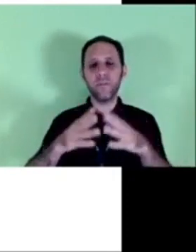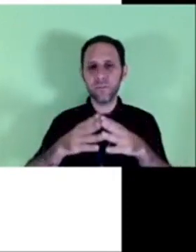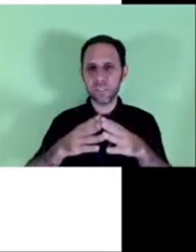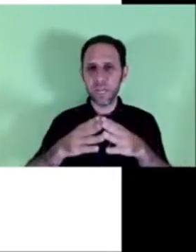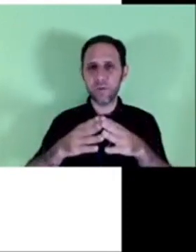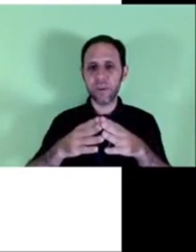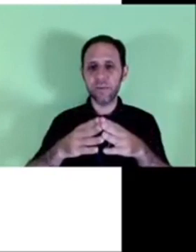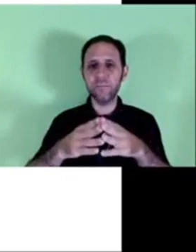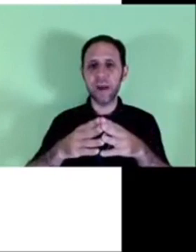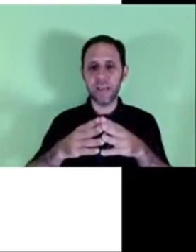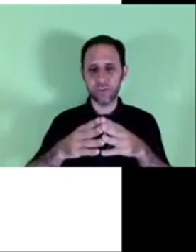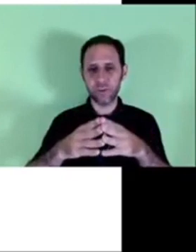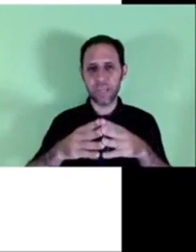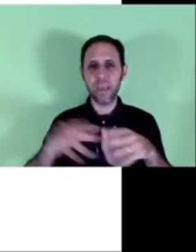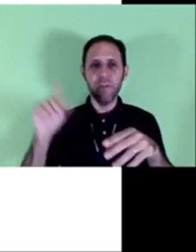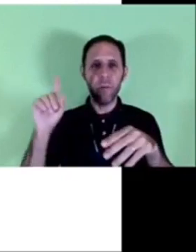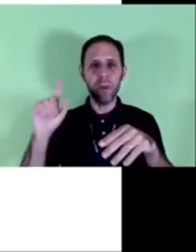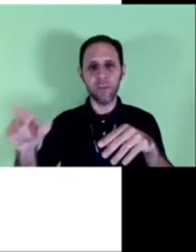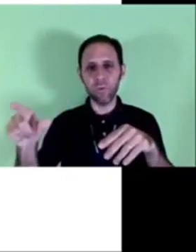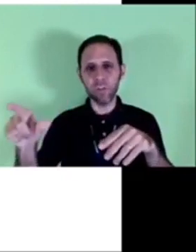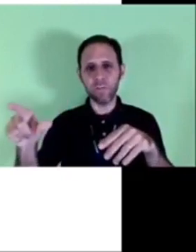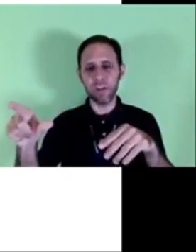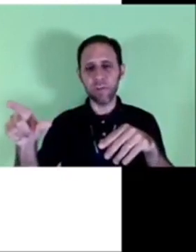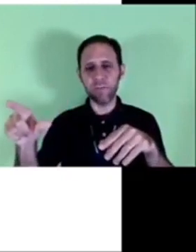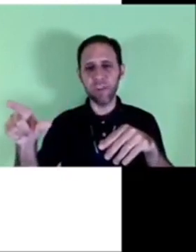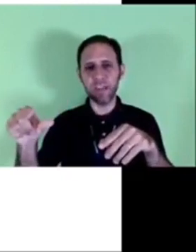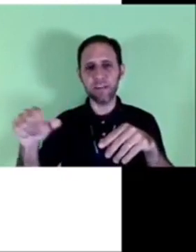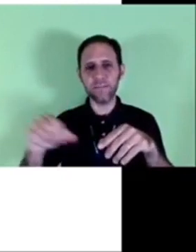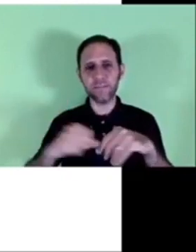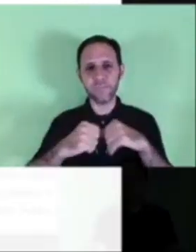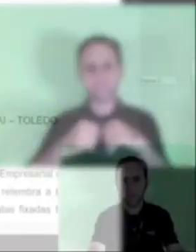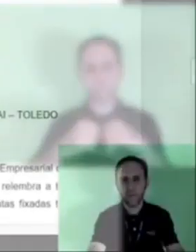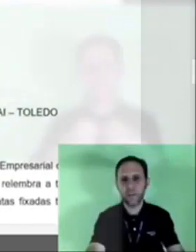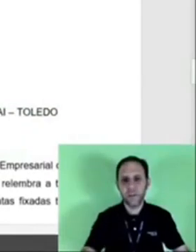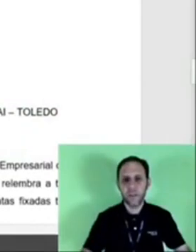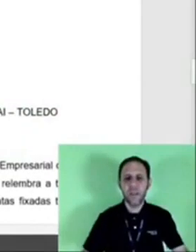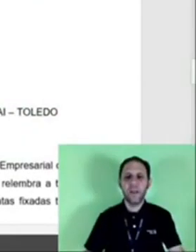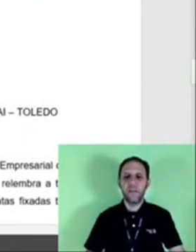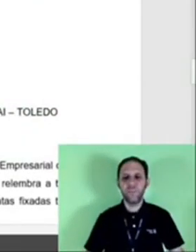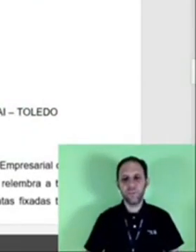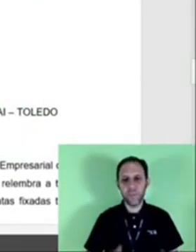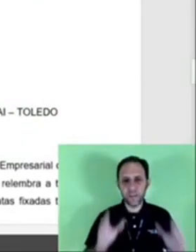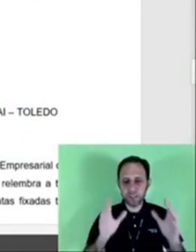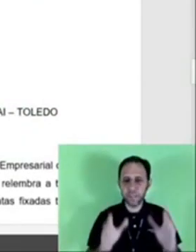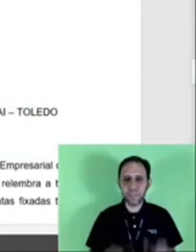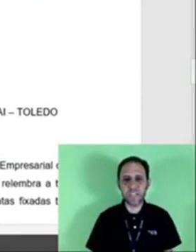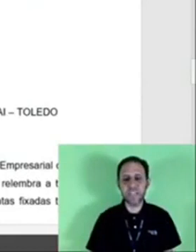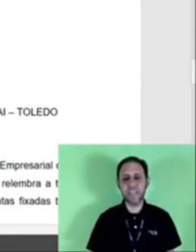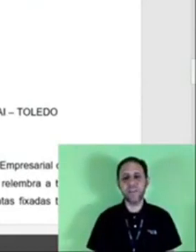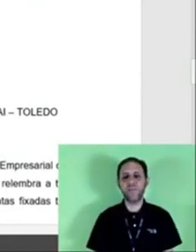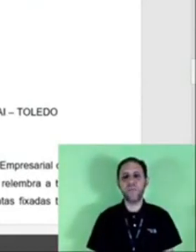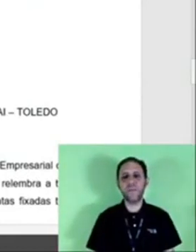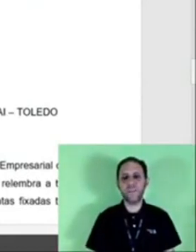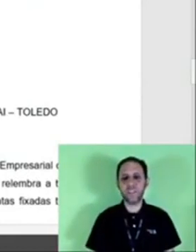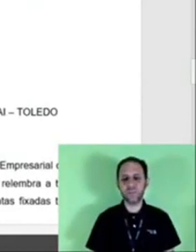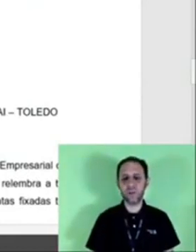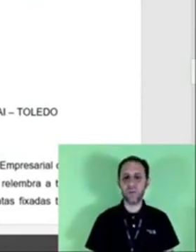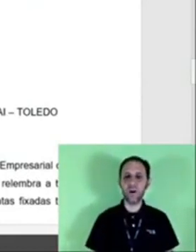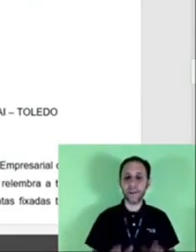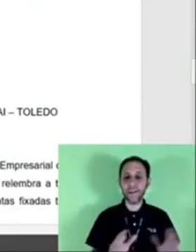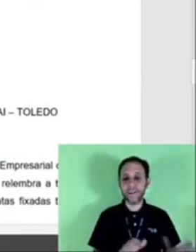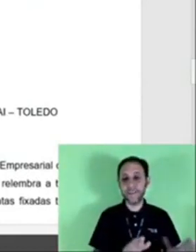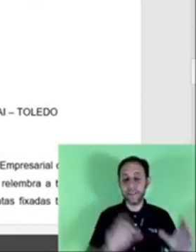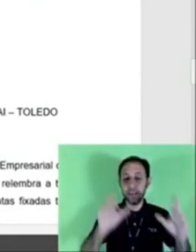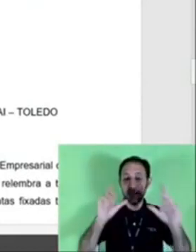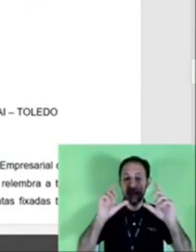e a função embaixo ok vamos lá no Word ver como é que fica muito bem nós temos aqui o aviso